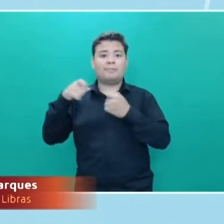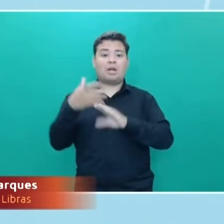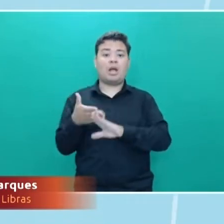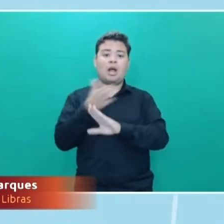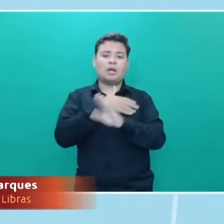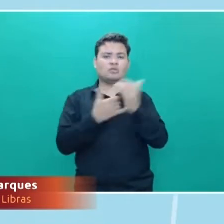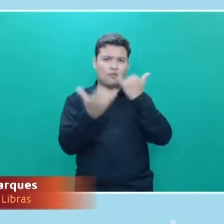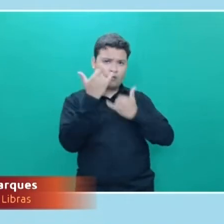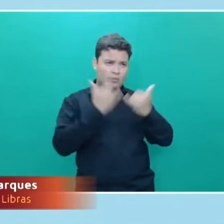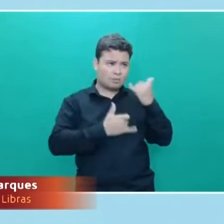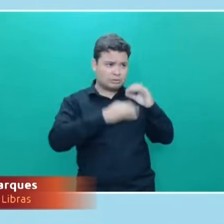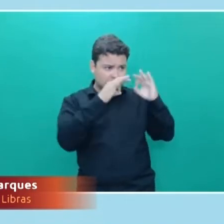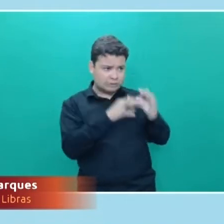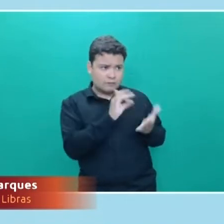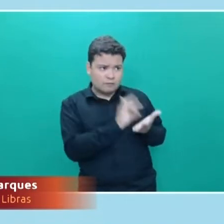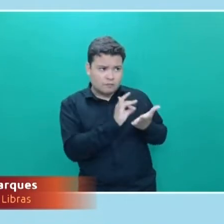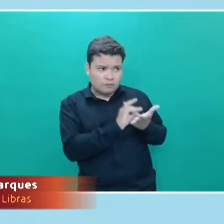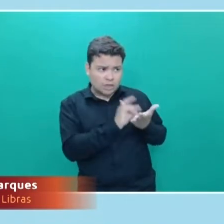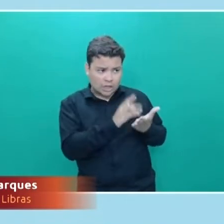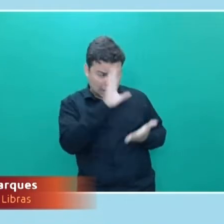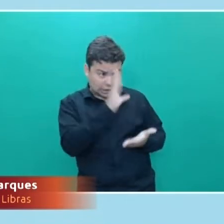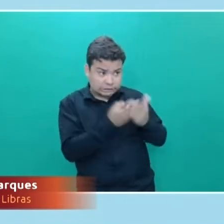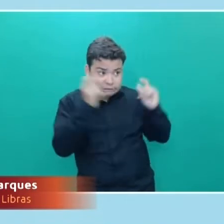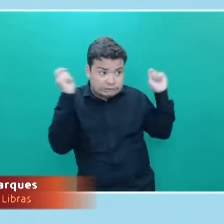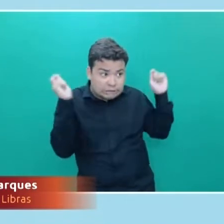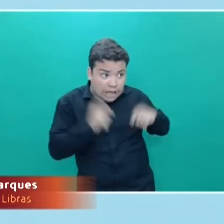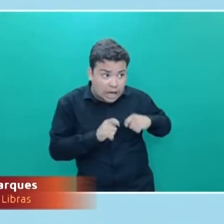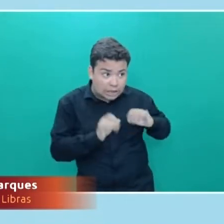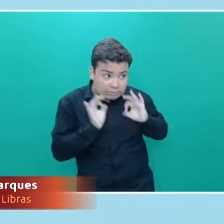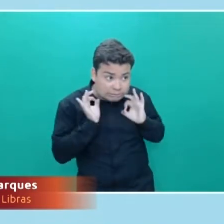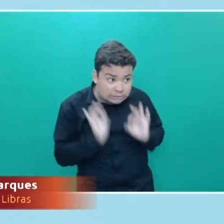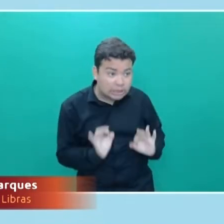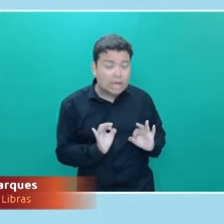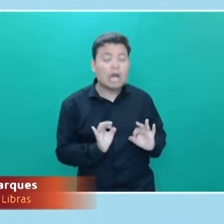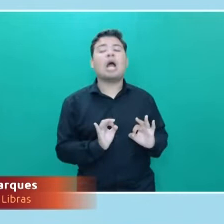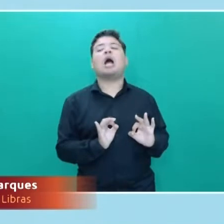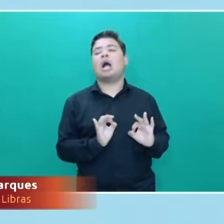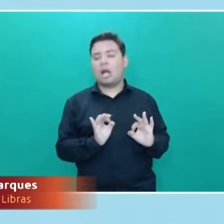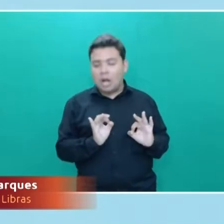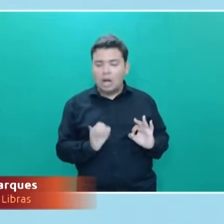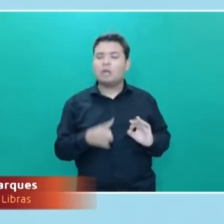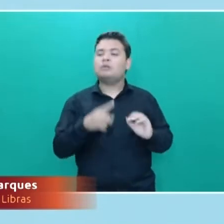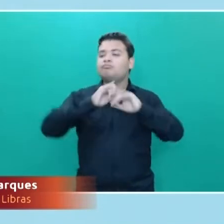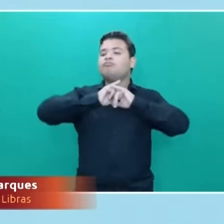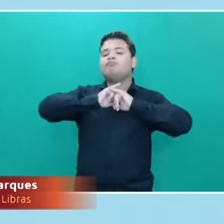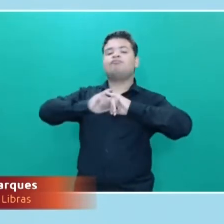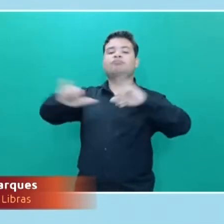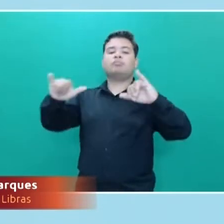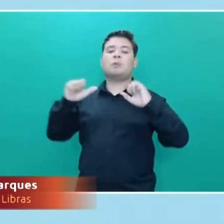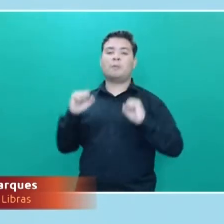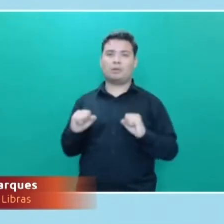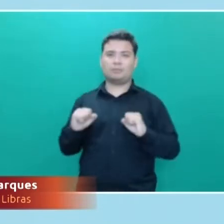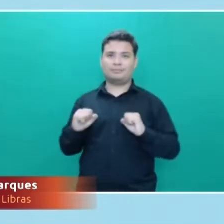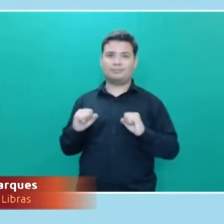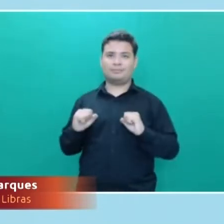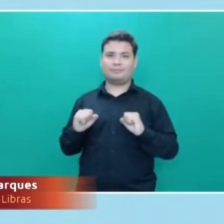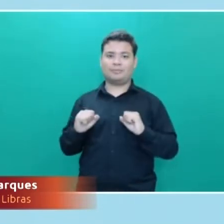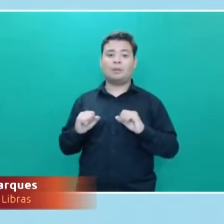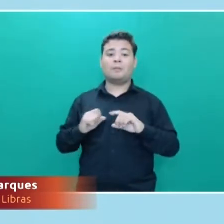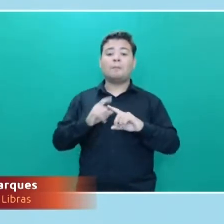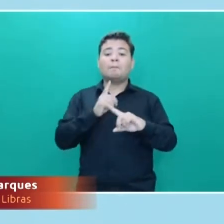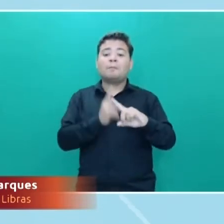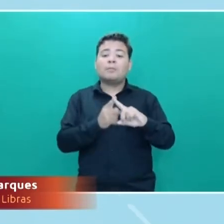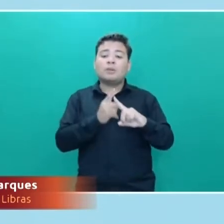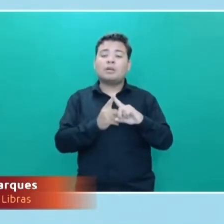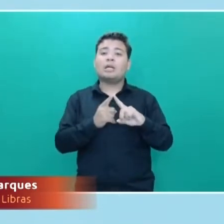suficientemente razoáveis para atestar que aquela notícia seja verdadeira, para não acabar influenciando o